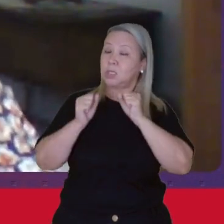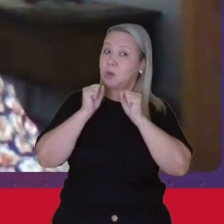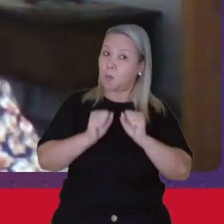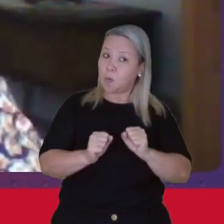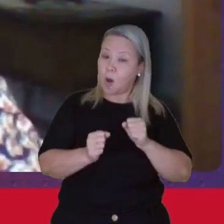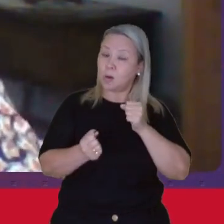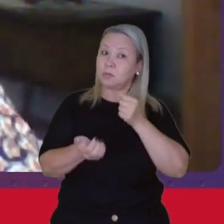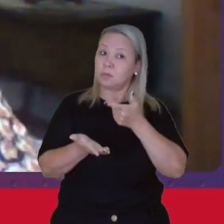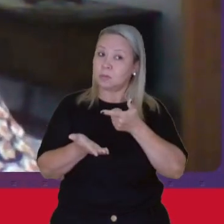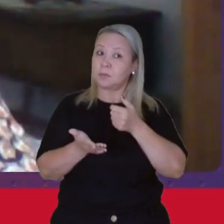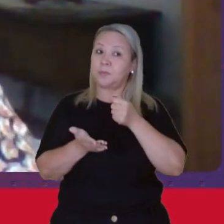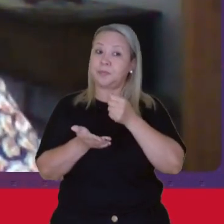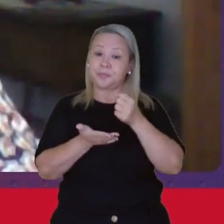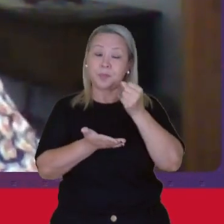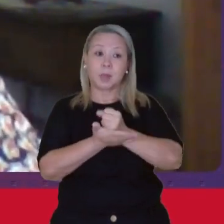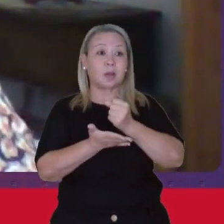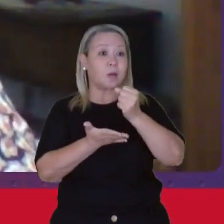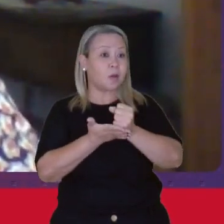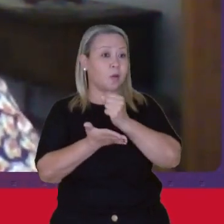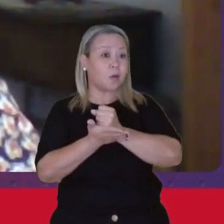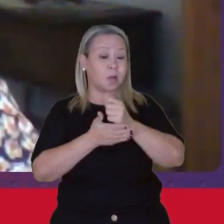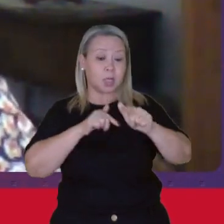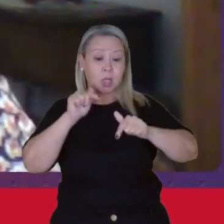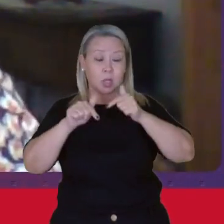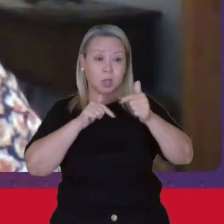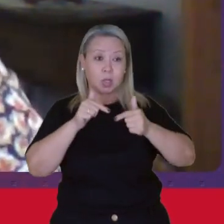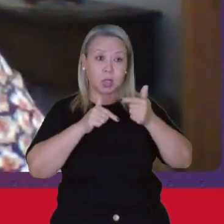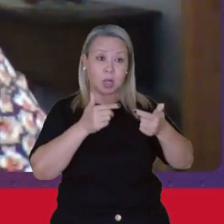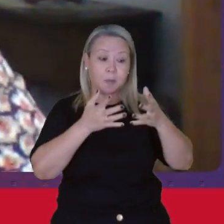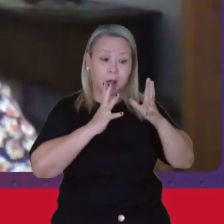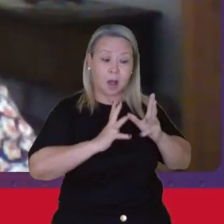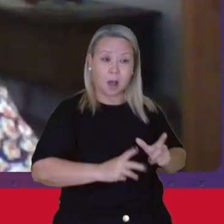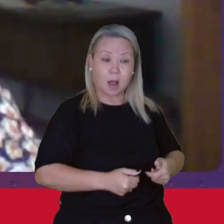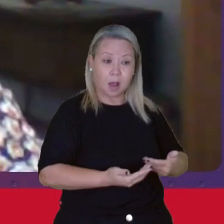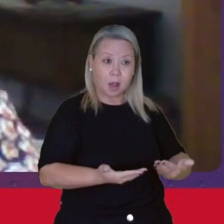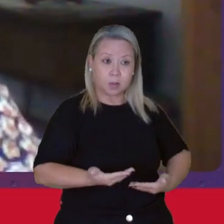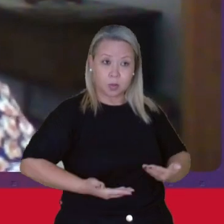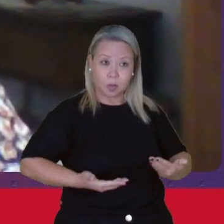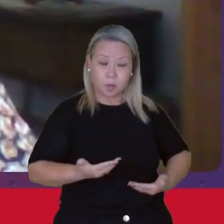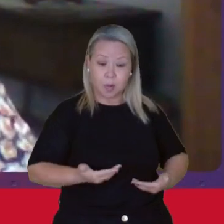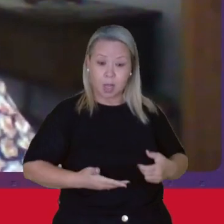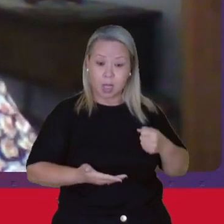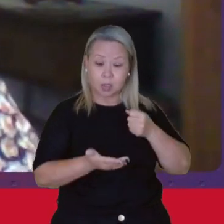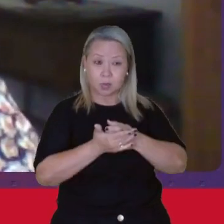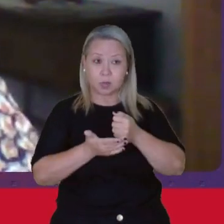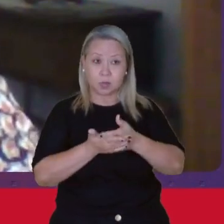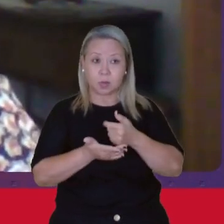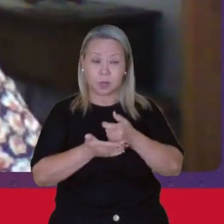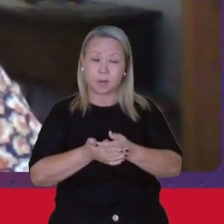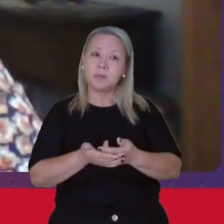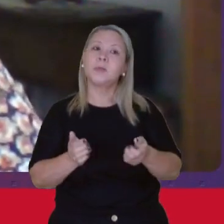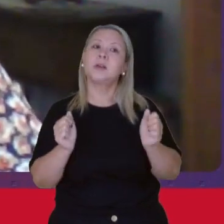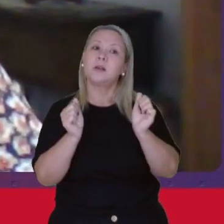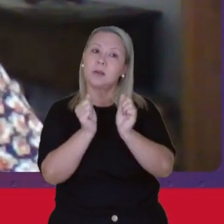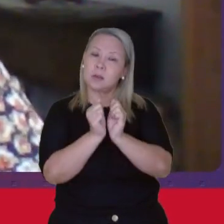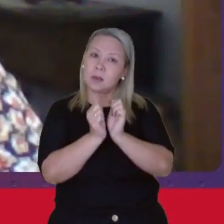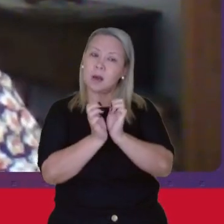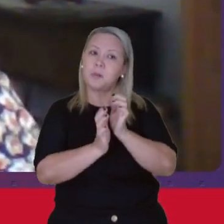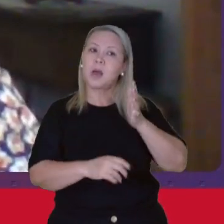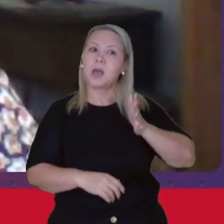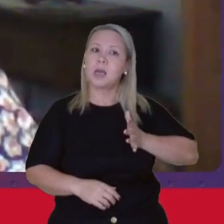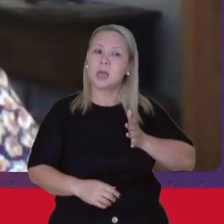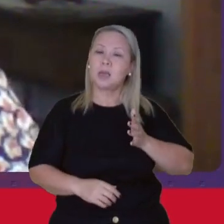contratar trabalho doméstico remunerado Mas também uma parte da classe média Que,